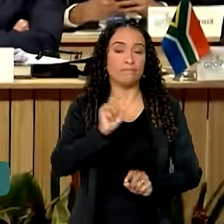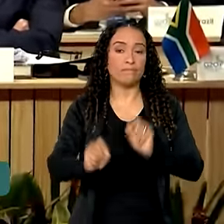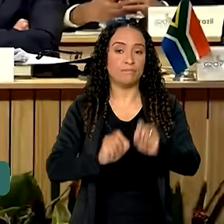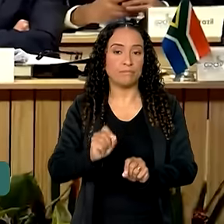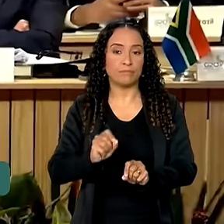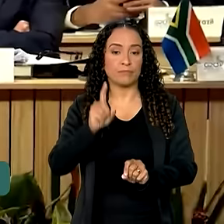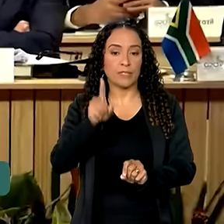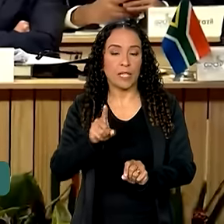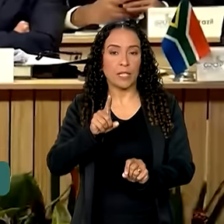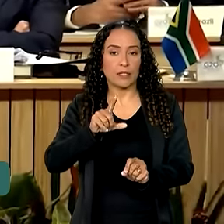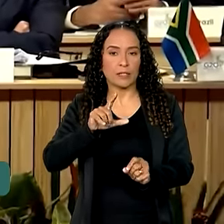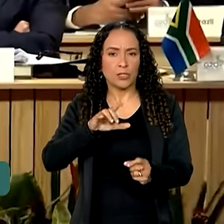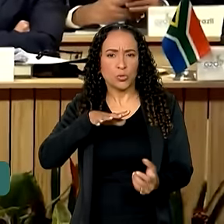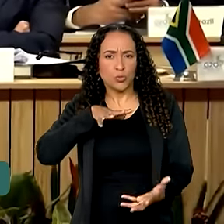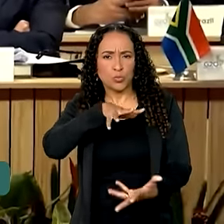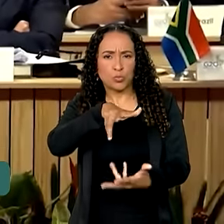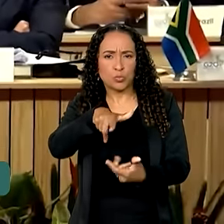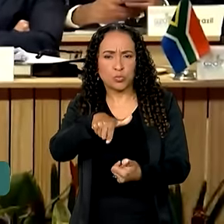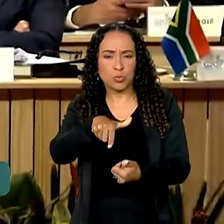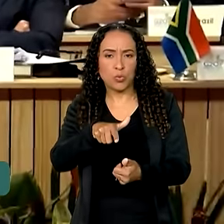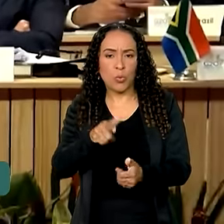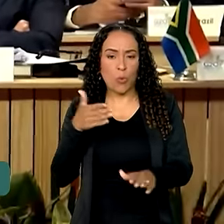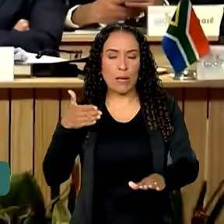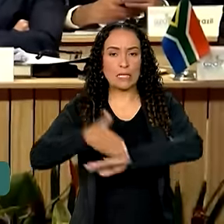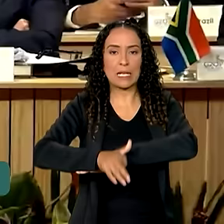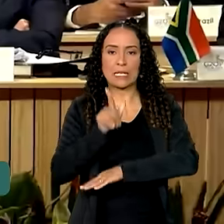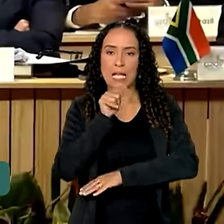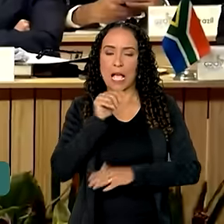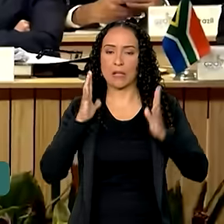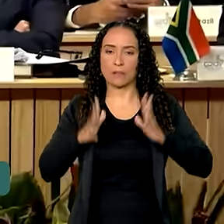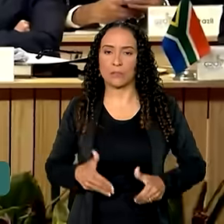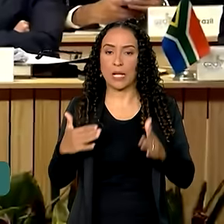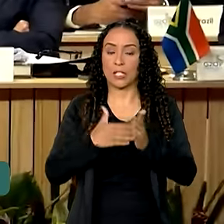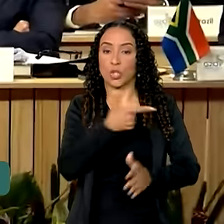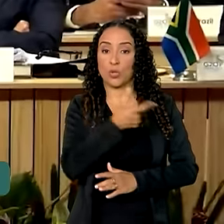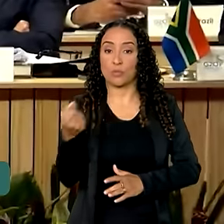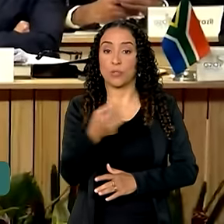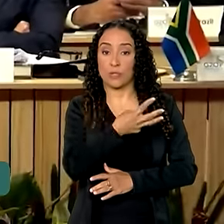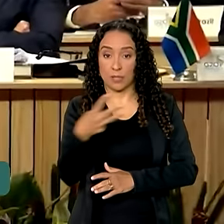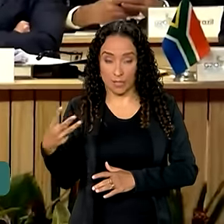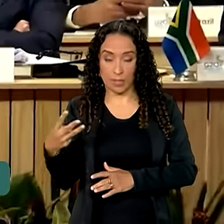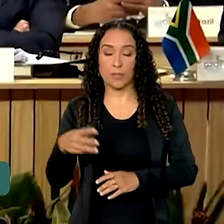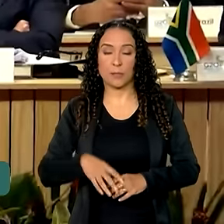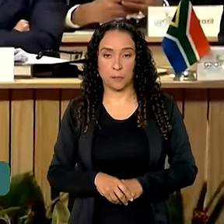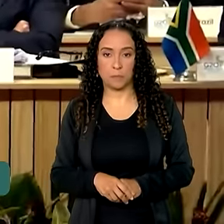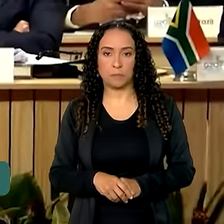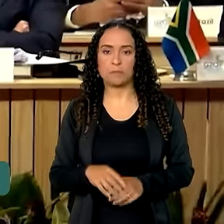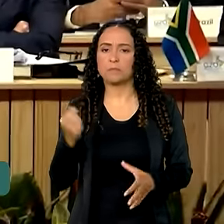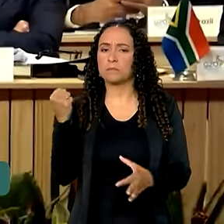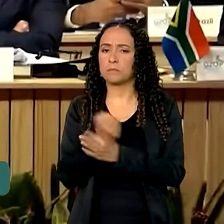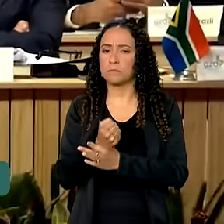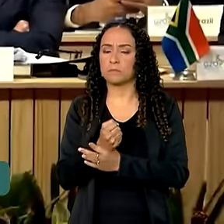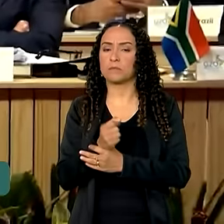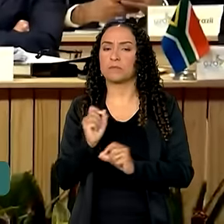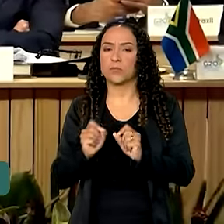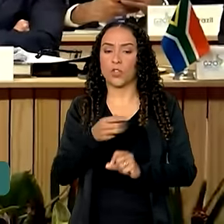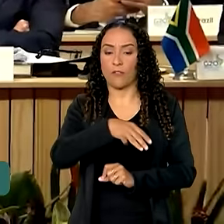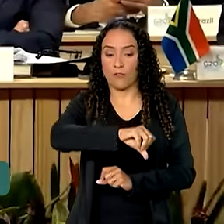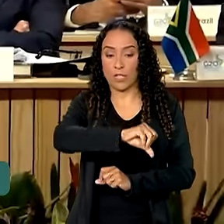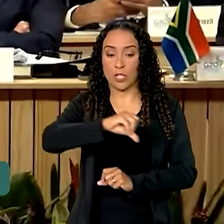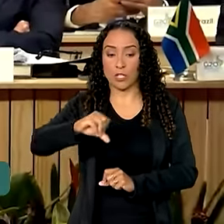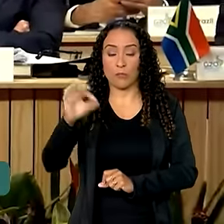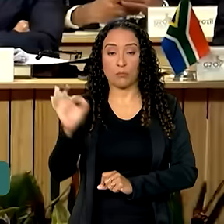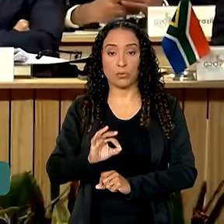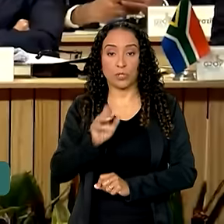universalizar o acesso à água potável até 2033. garantindo que 99